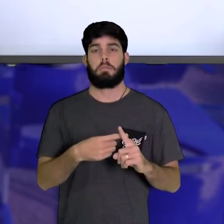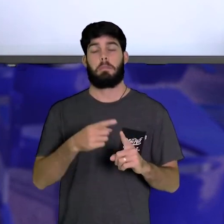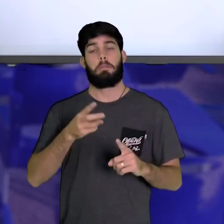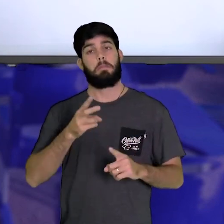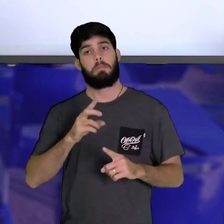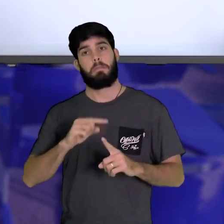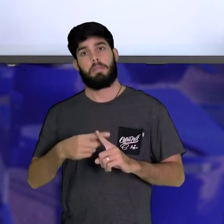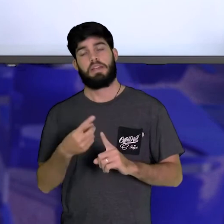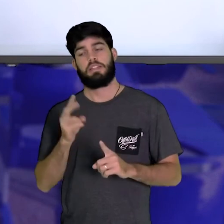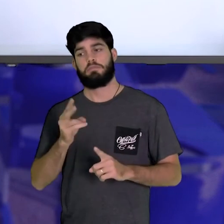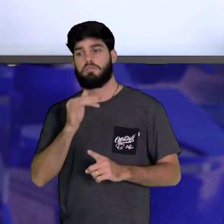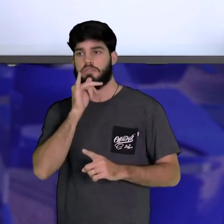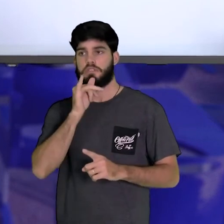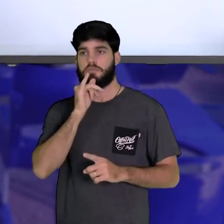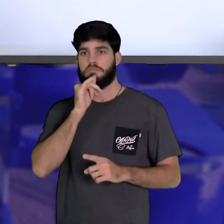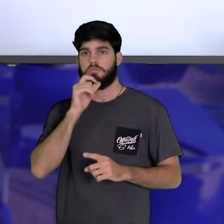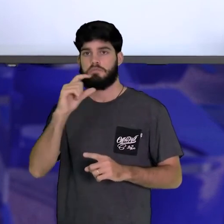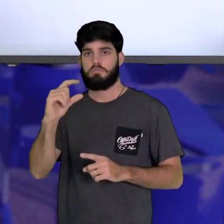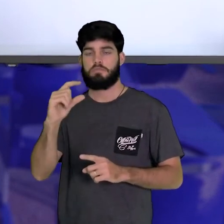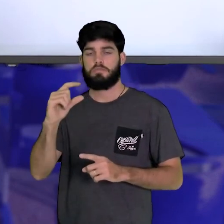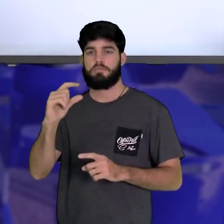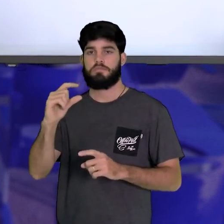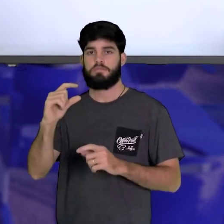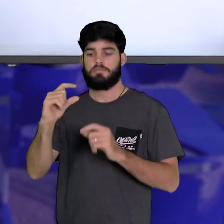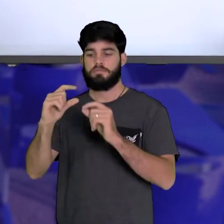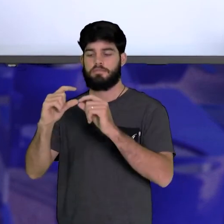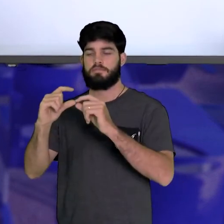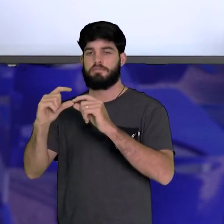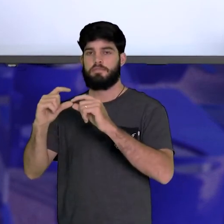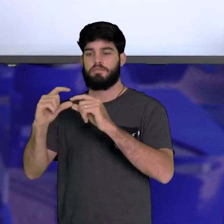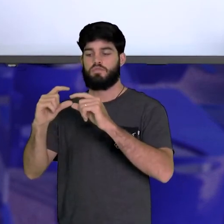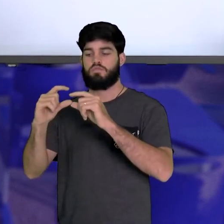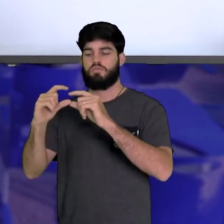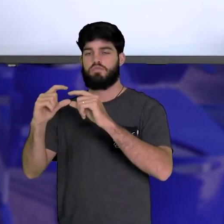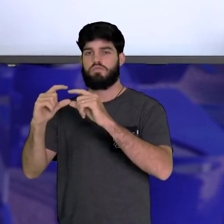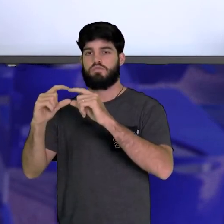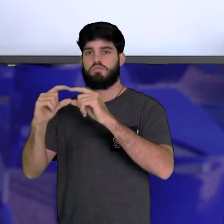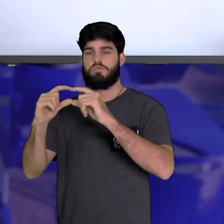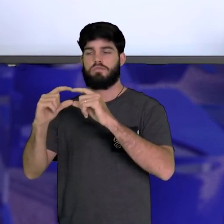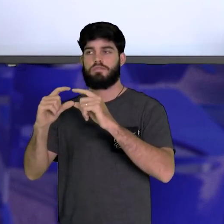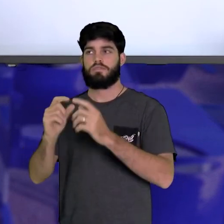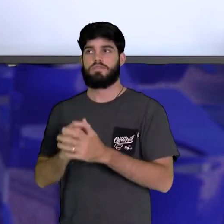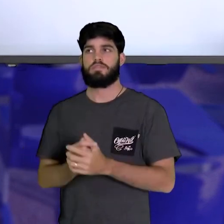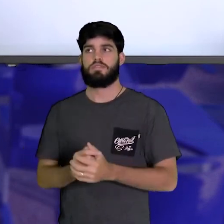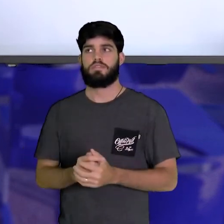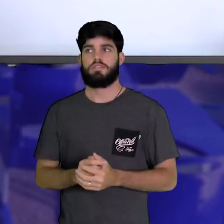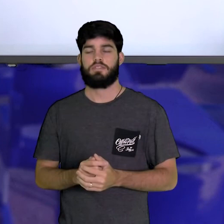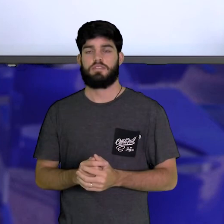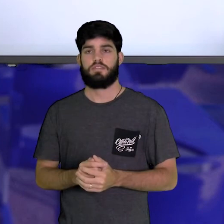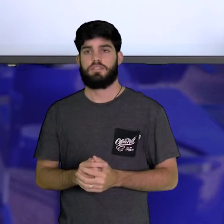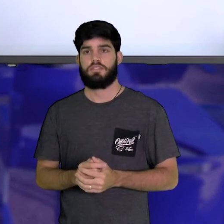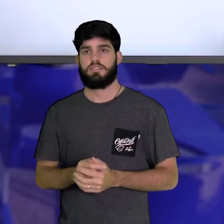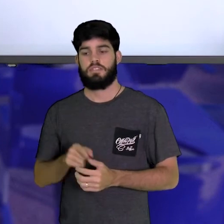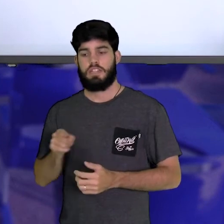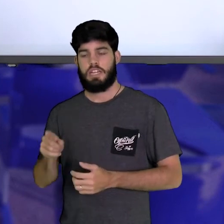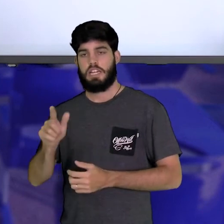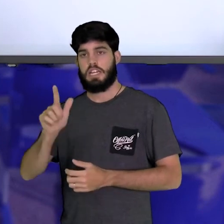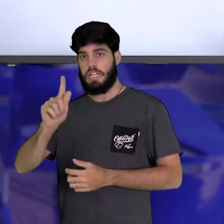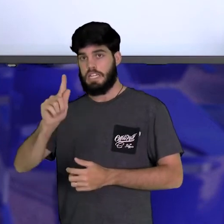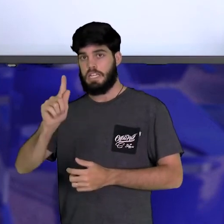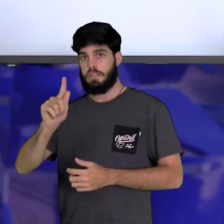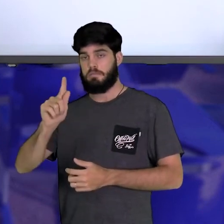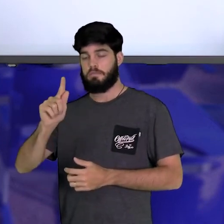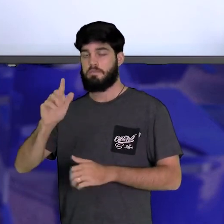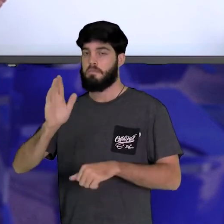está carregando, a gente falou descarregando, agora carregando, a energia livre de Gibbs é maior